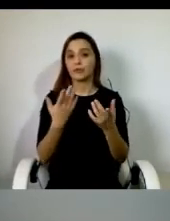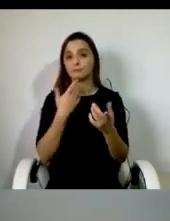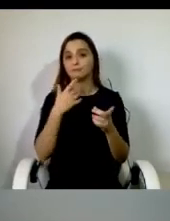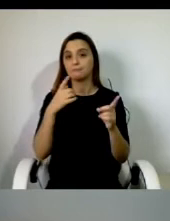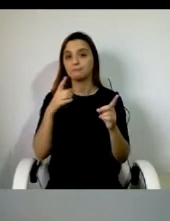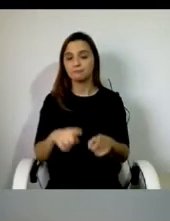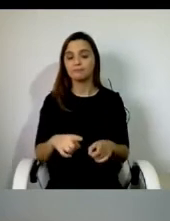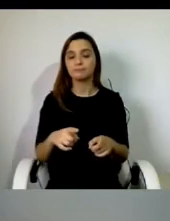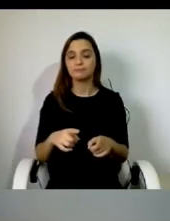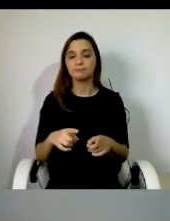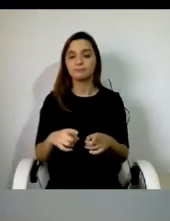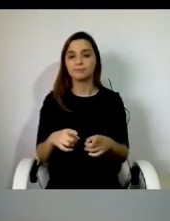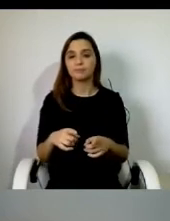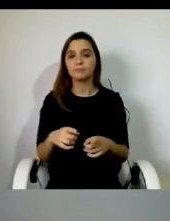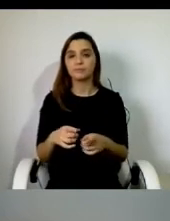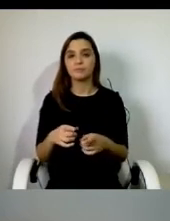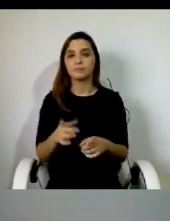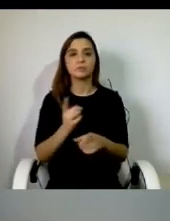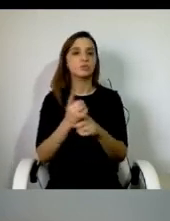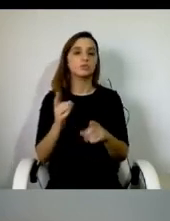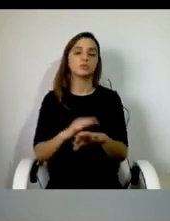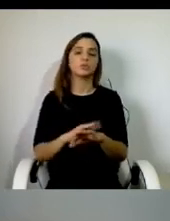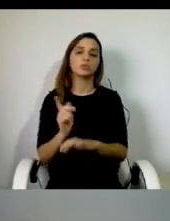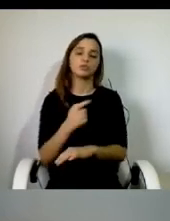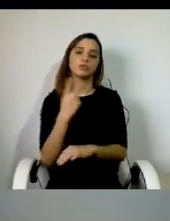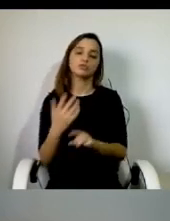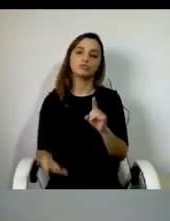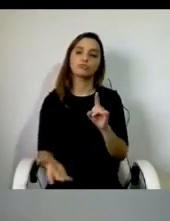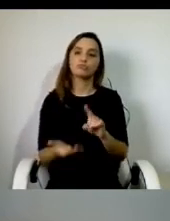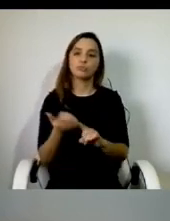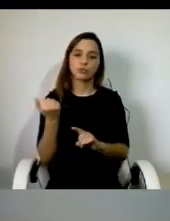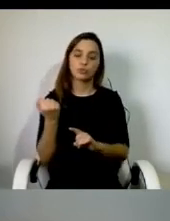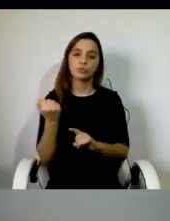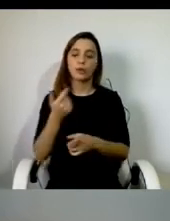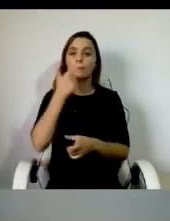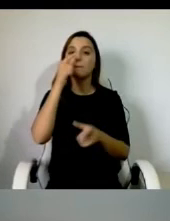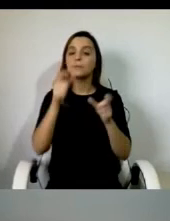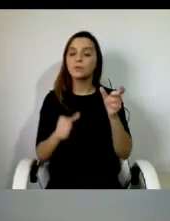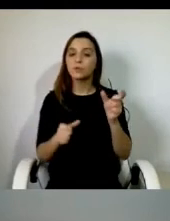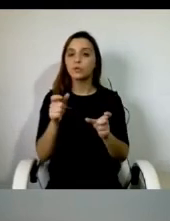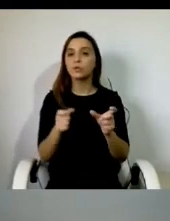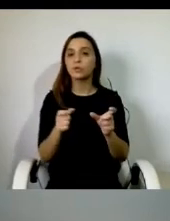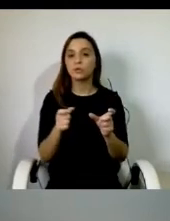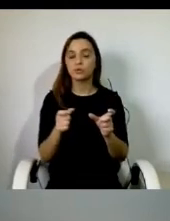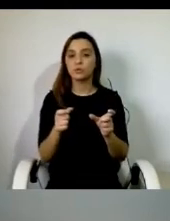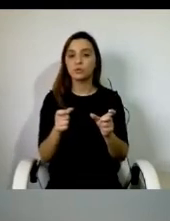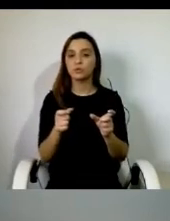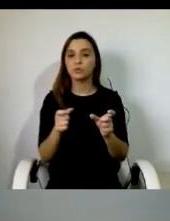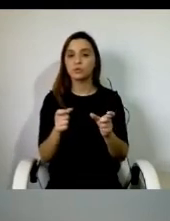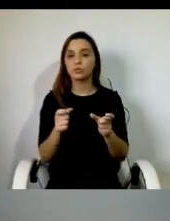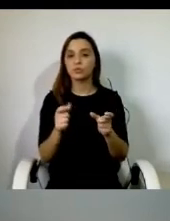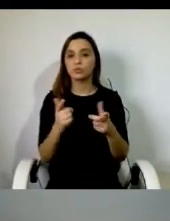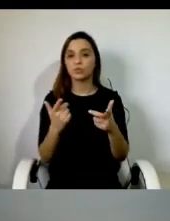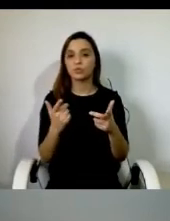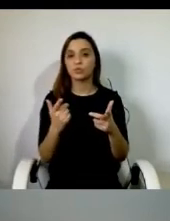diz respeito, porque conseguimos, as pessoas que não enquadravam o nosso âmbito